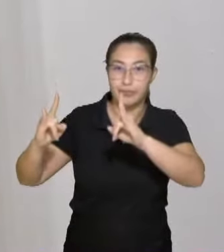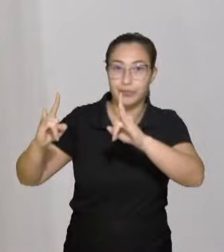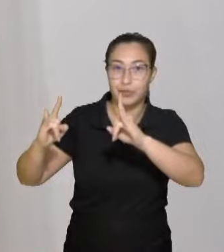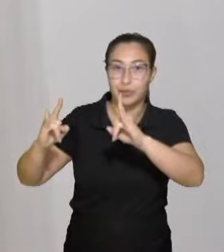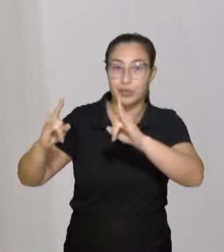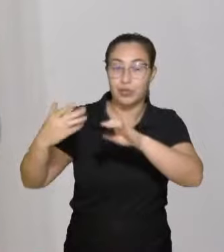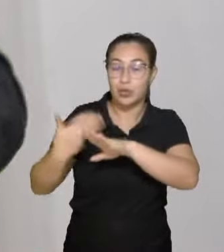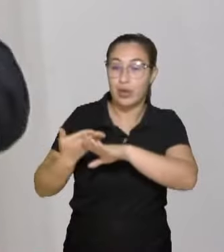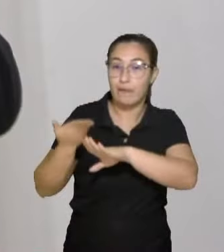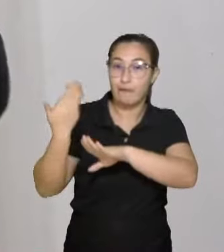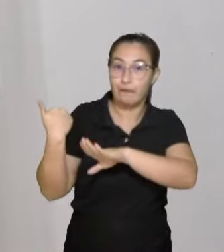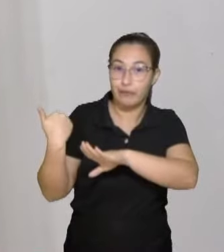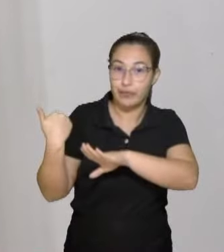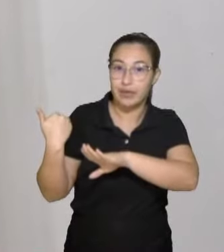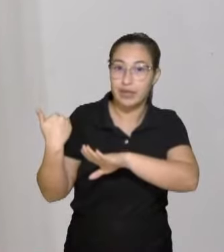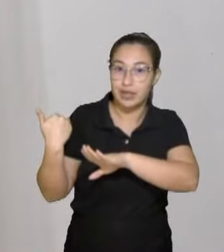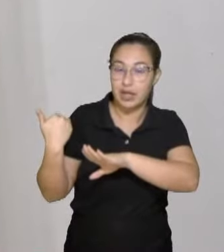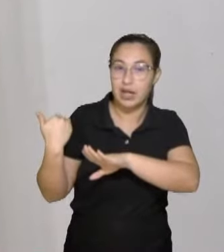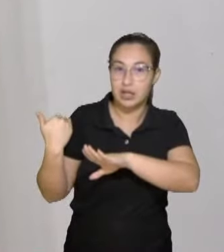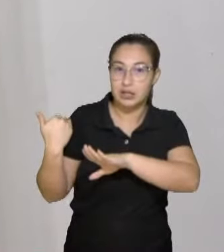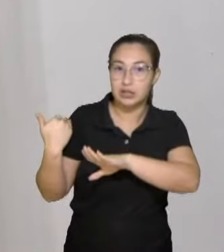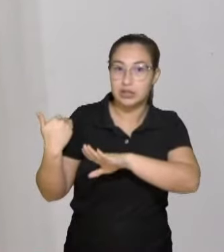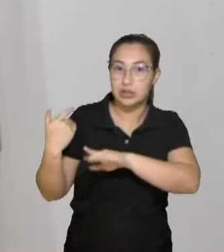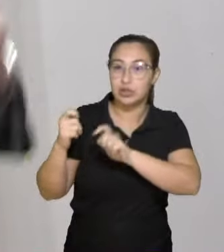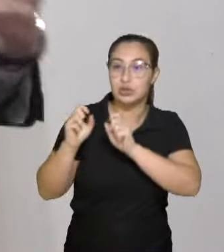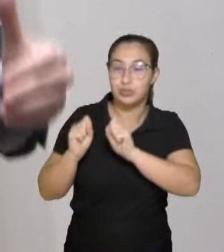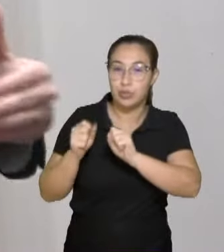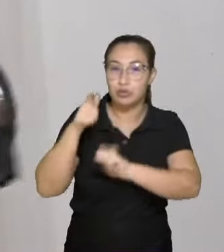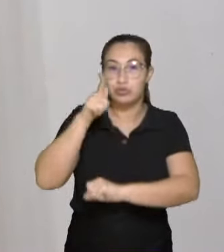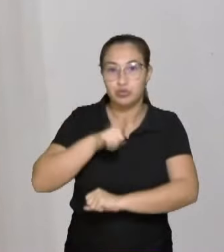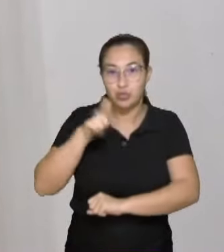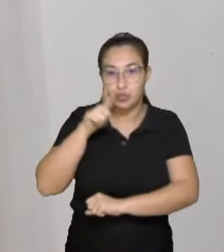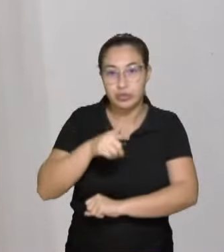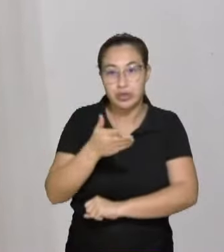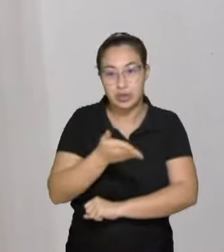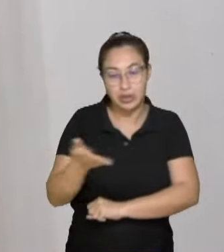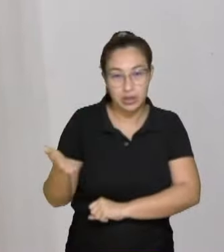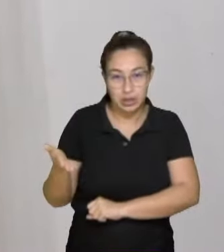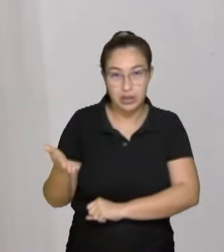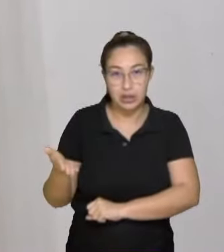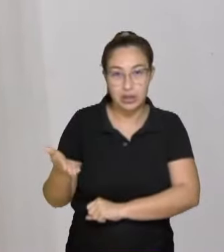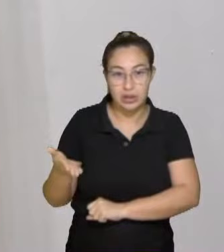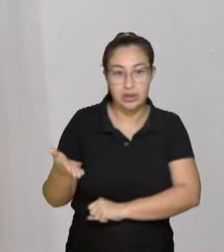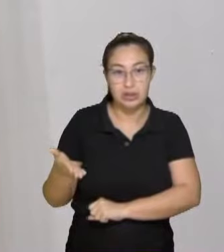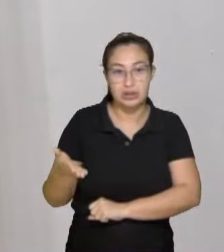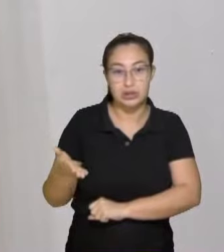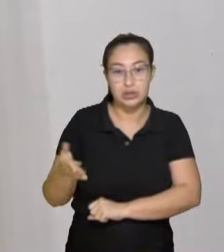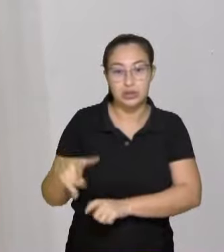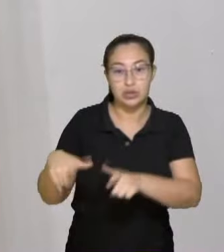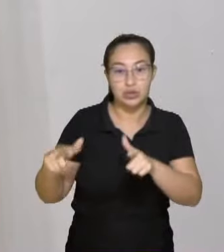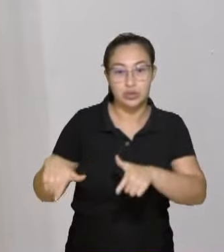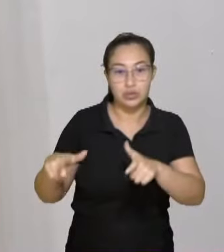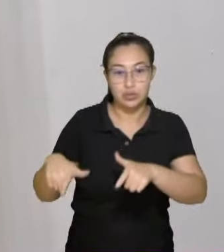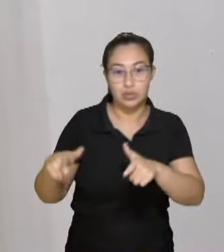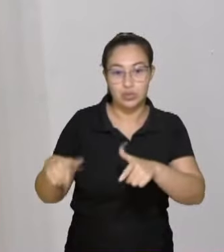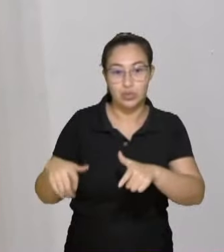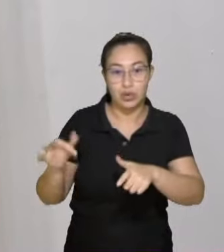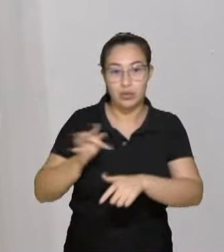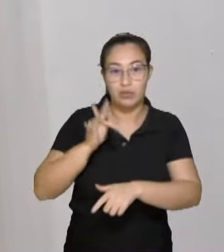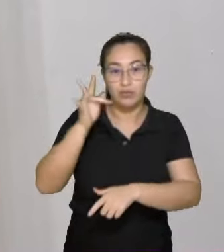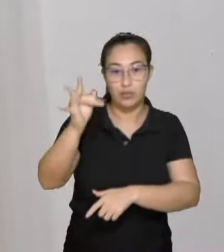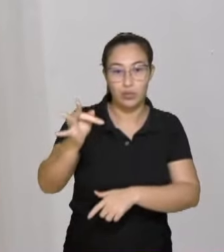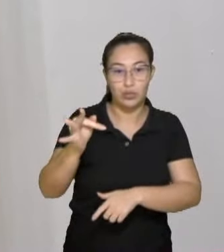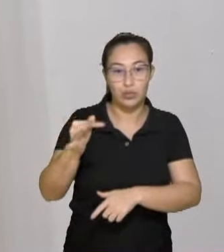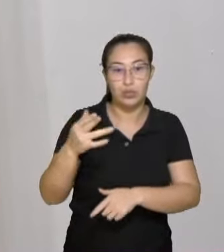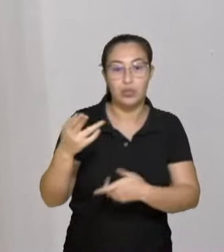hospital, para que possa acolher esses serviços que hoje estão nesse local dessa futura emergência